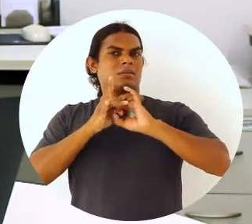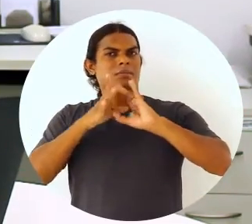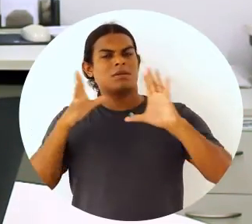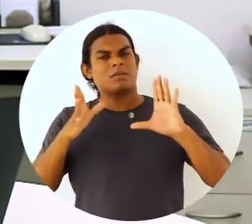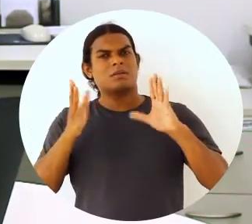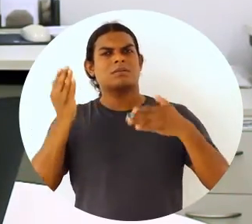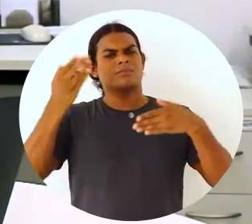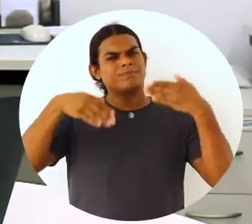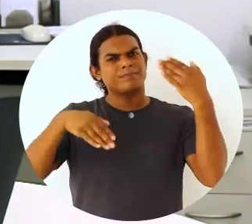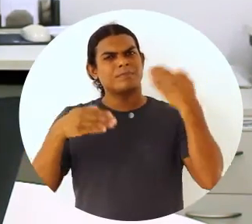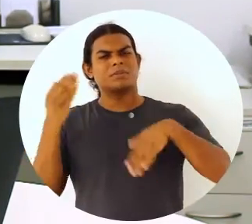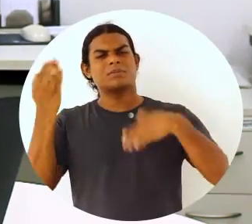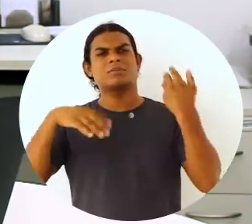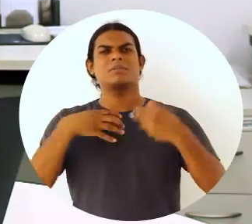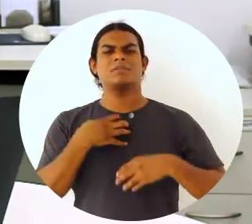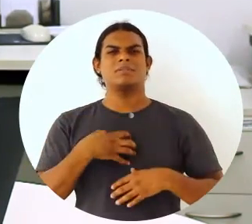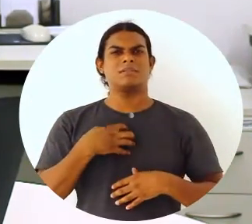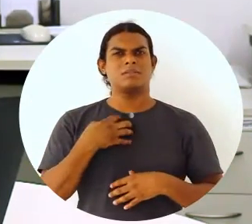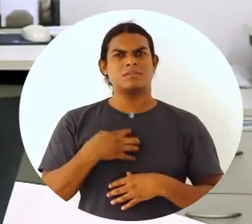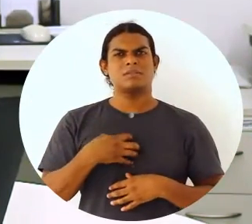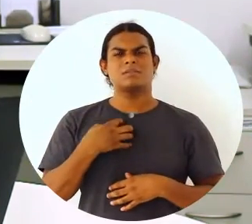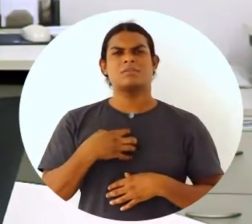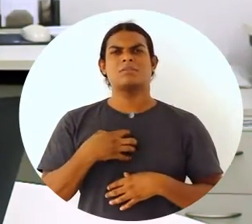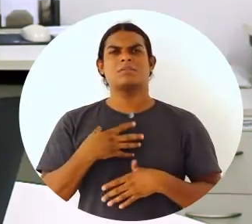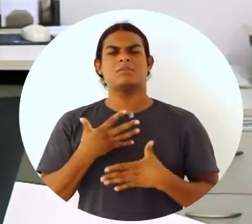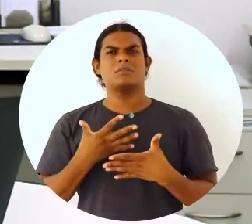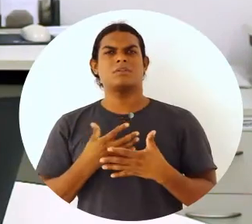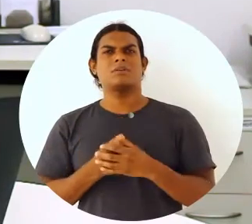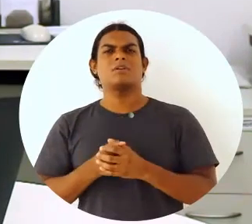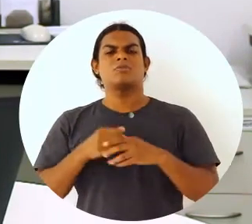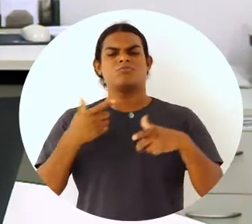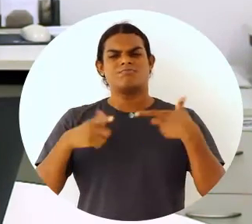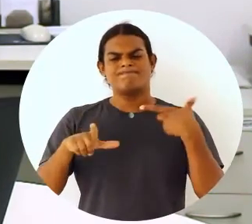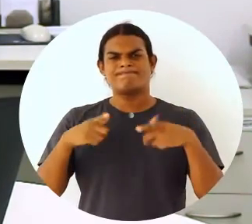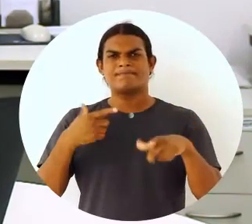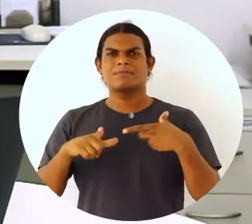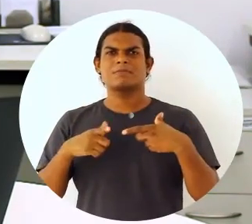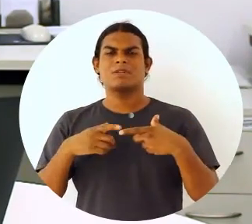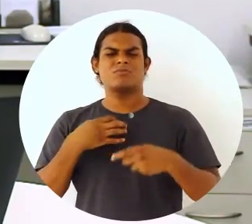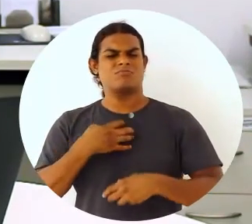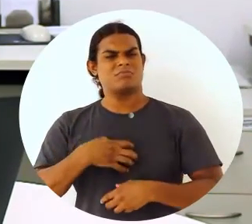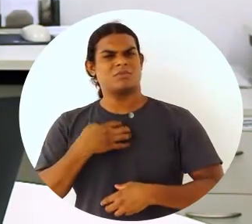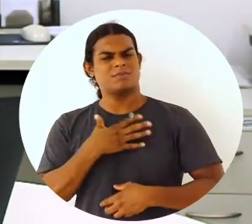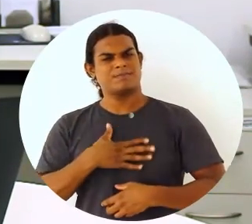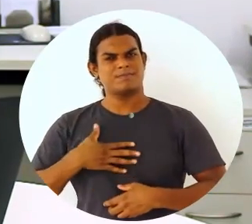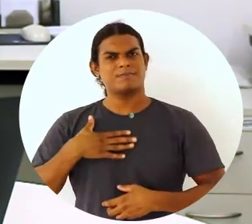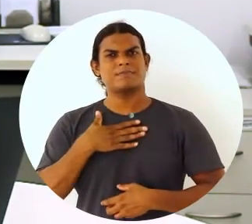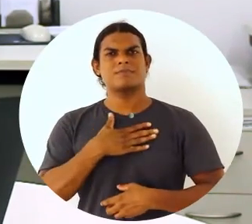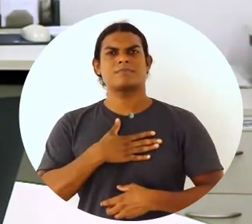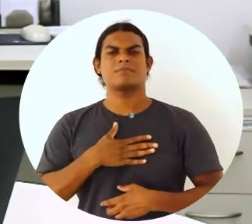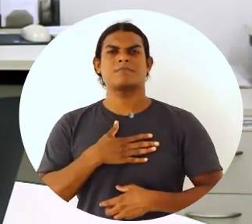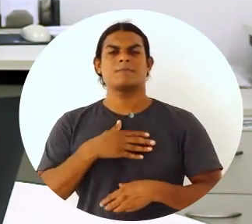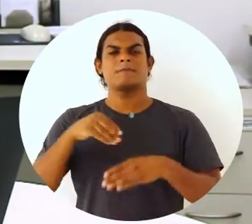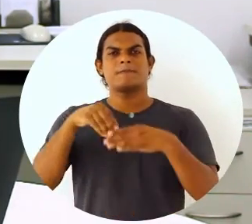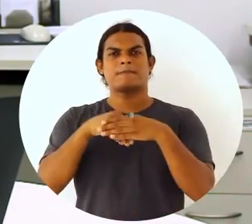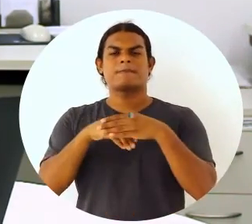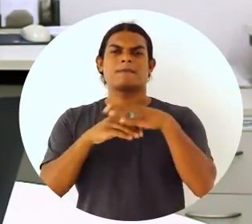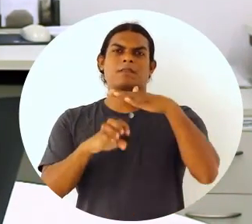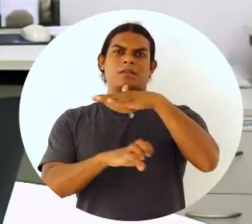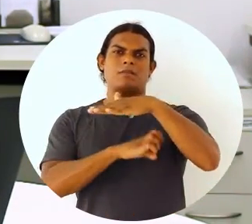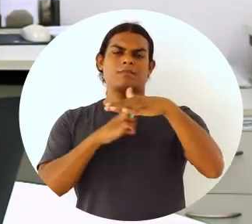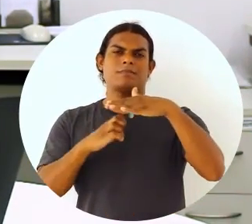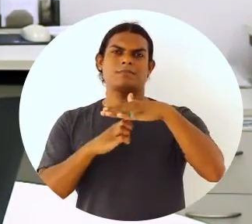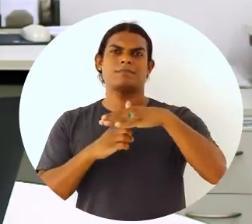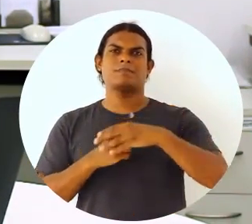participem e se sintam, se sintam, de fato, parte dessa organização viva que faz